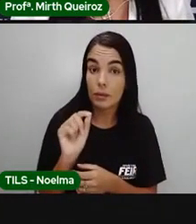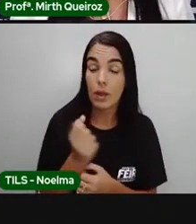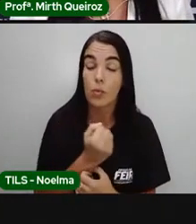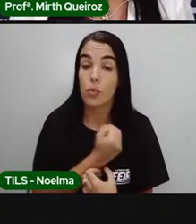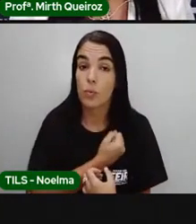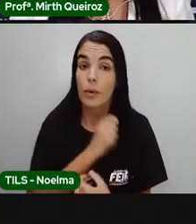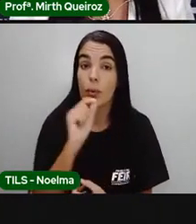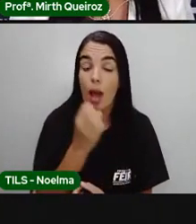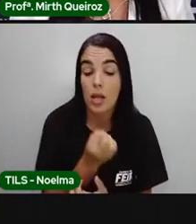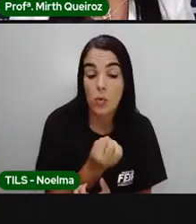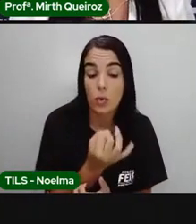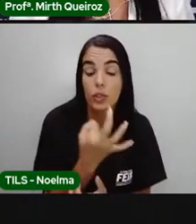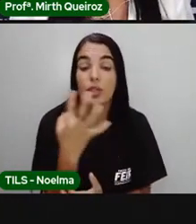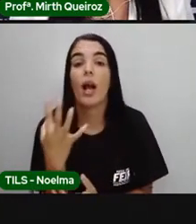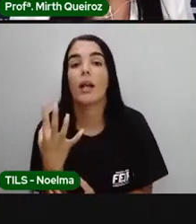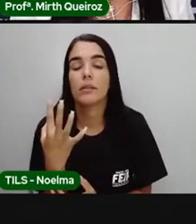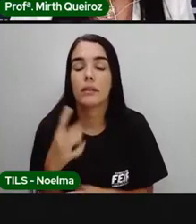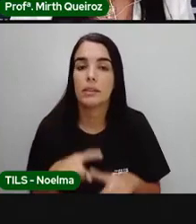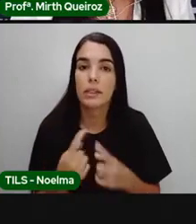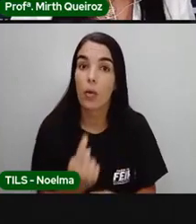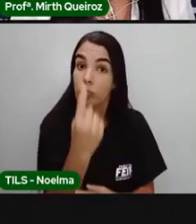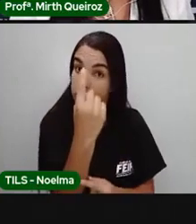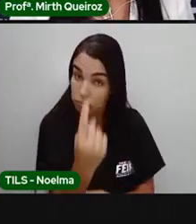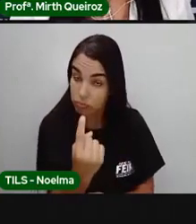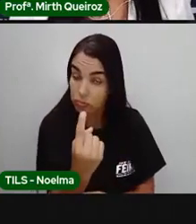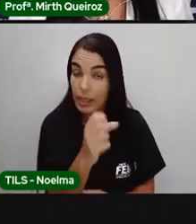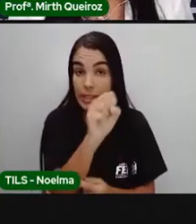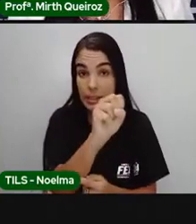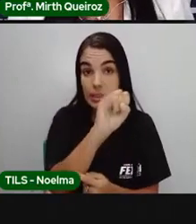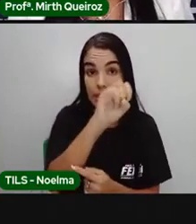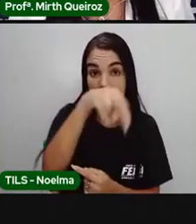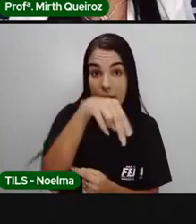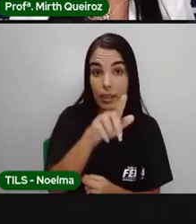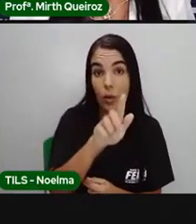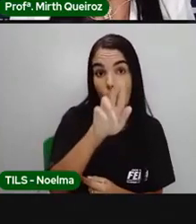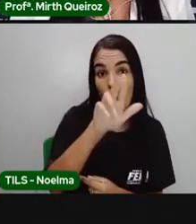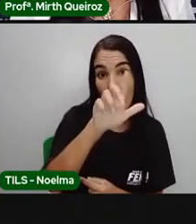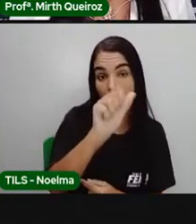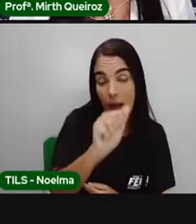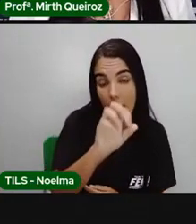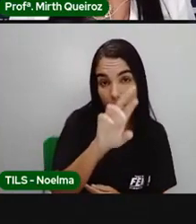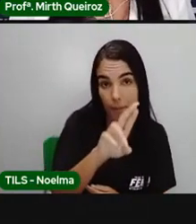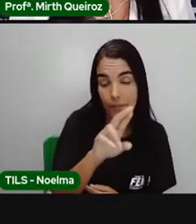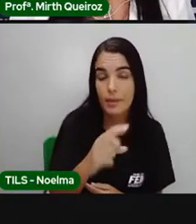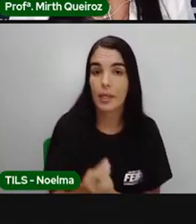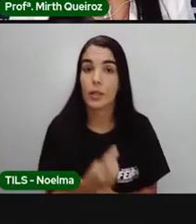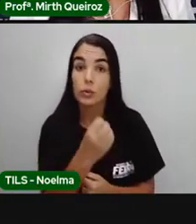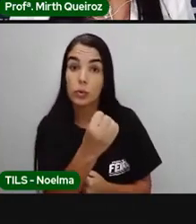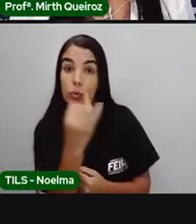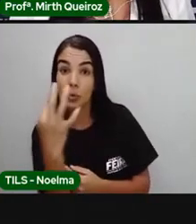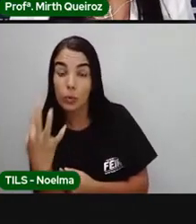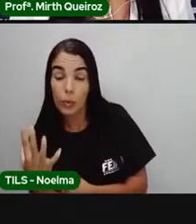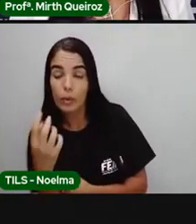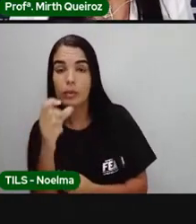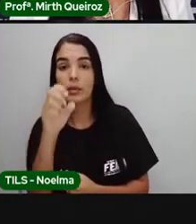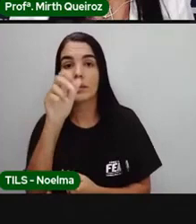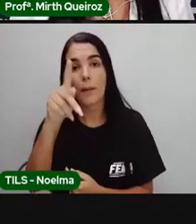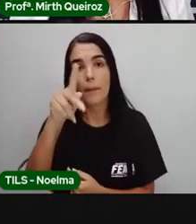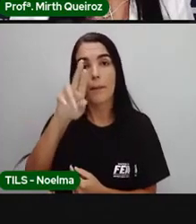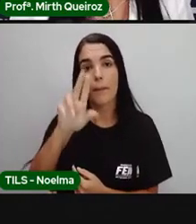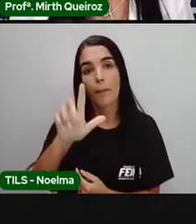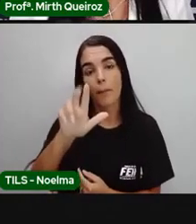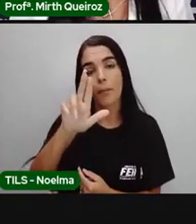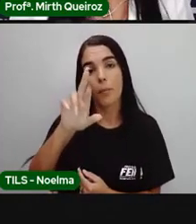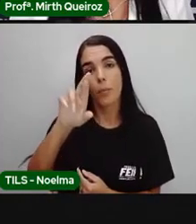número, lembra de quantidade. Então, se for um singular mais de um plural. Percebemos que é o